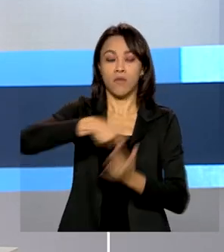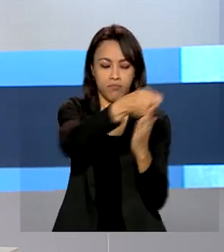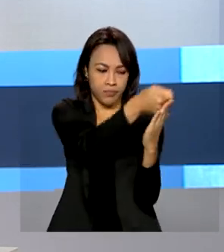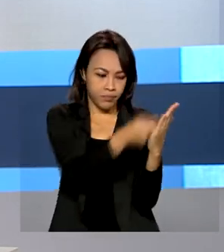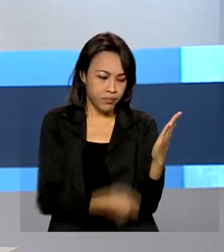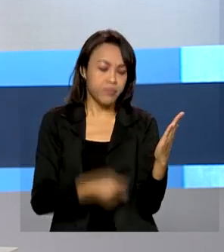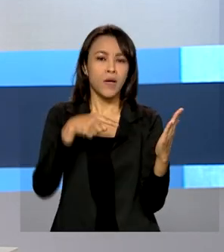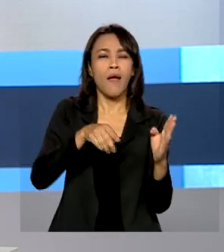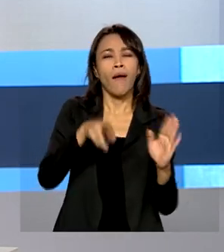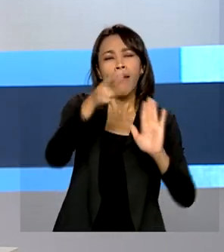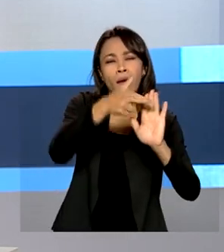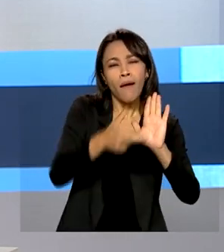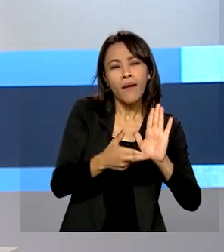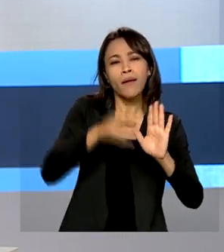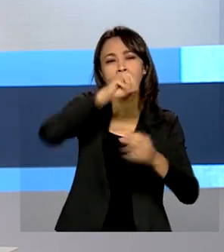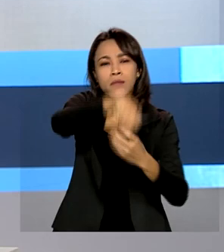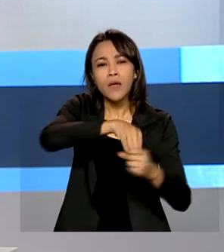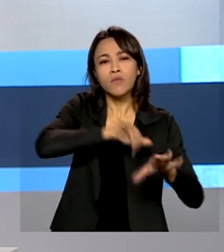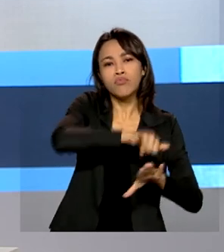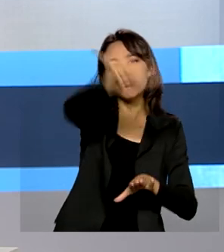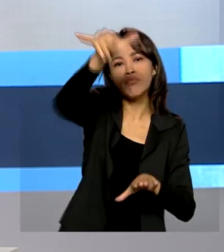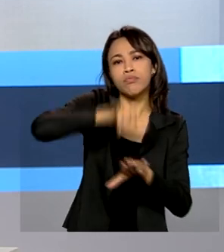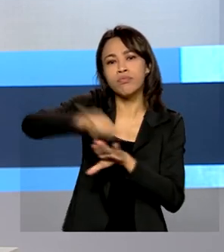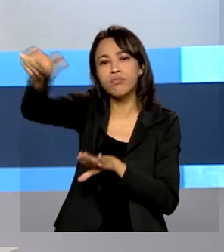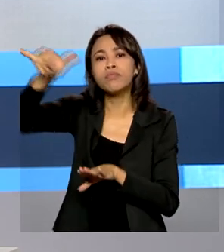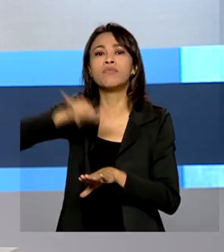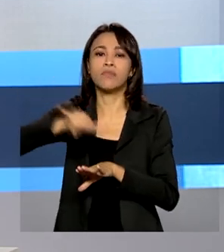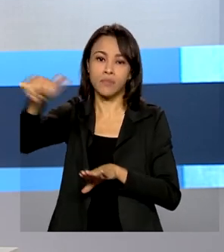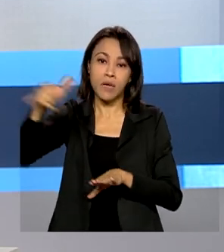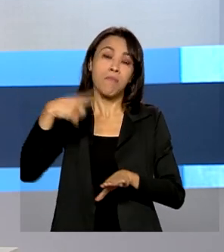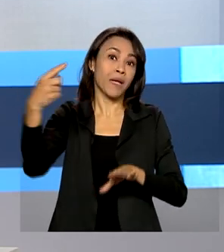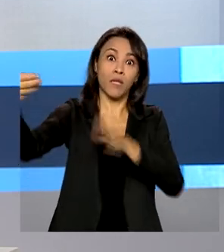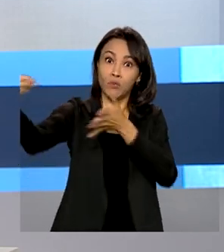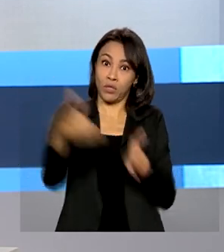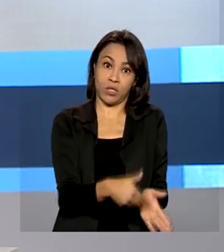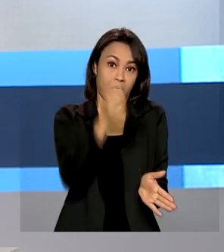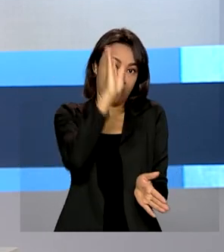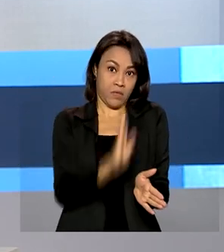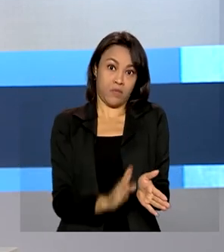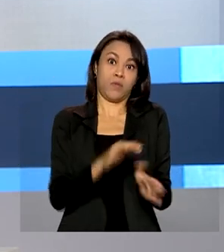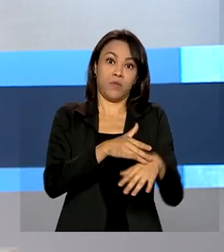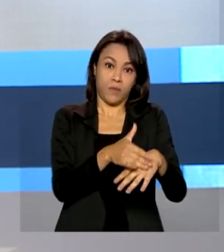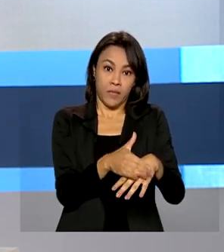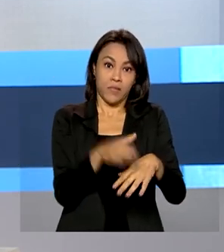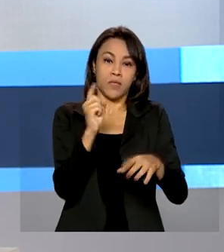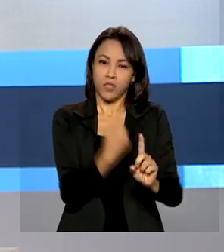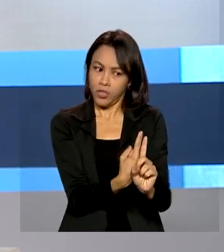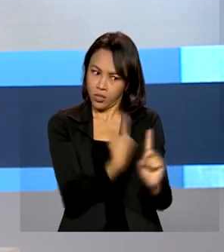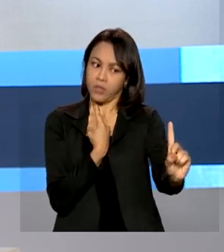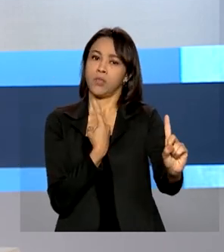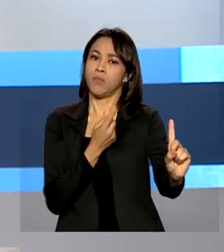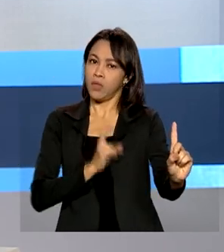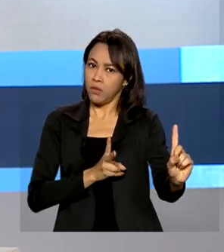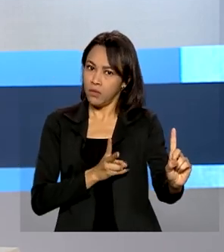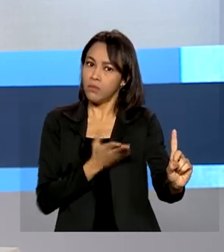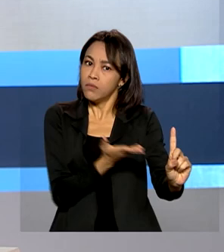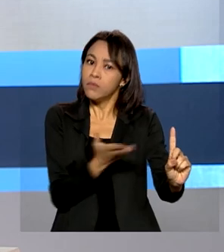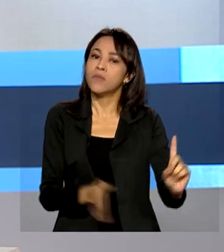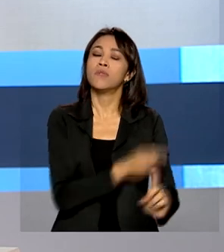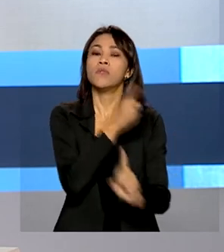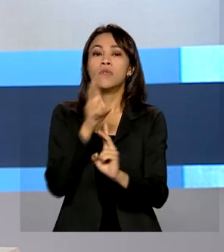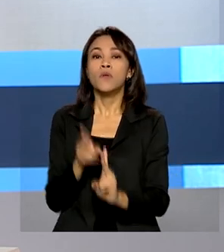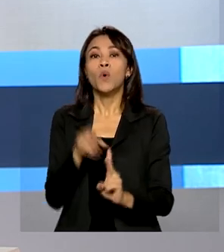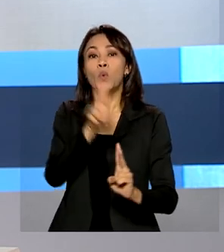aeroportos e aeronaves para que a doença não chegue ao Brasil. Entre elas estão o distanciamento físico sempre que possível, o uso de